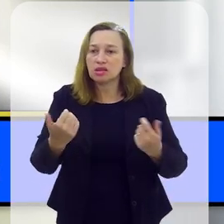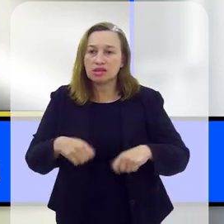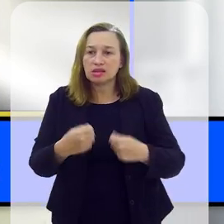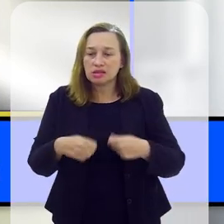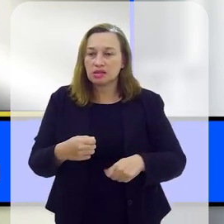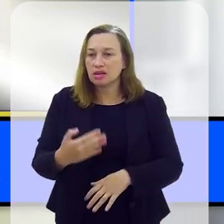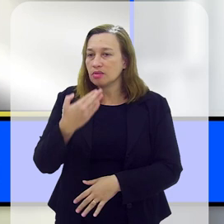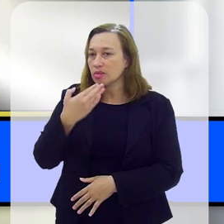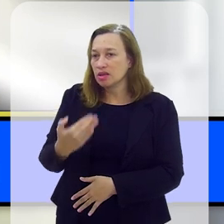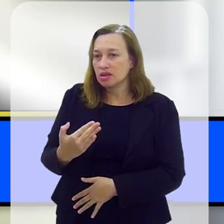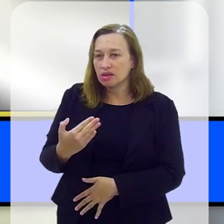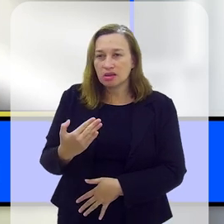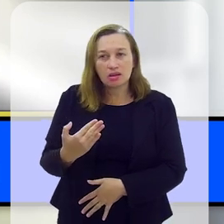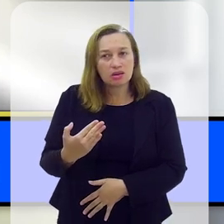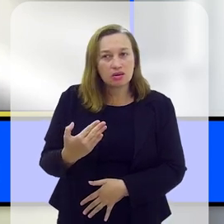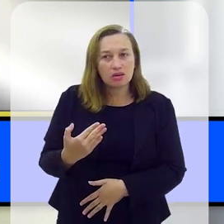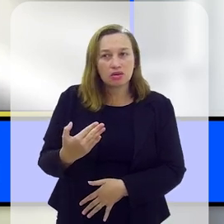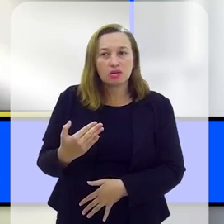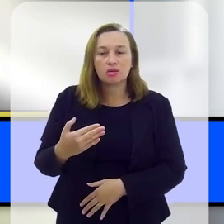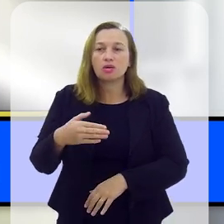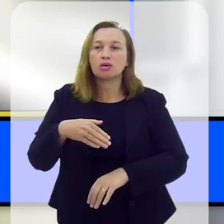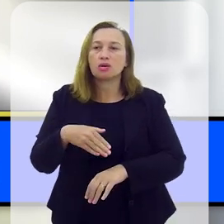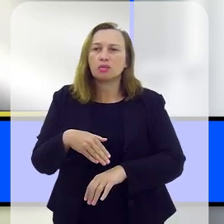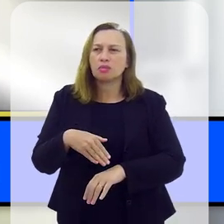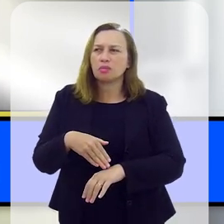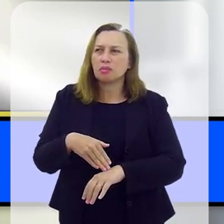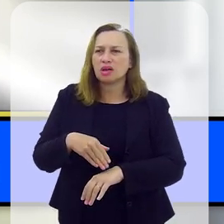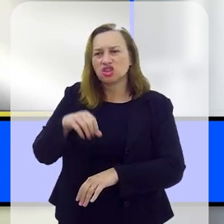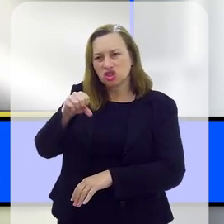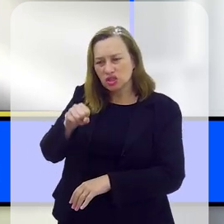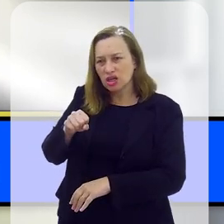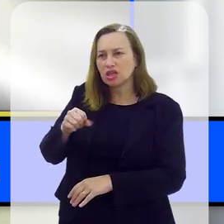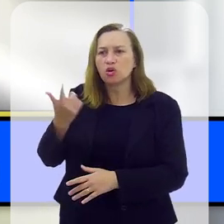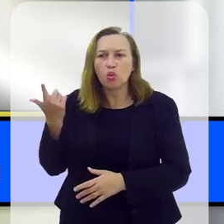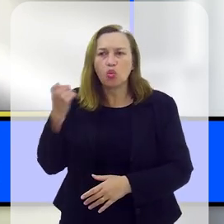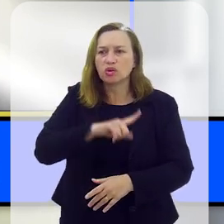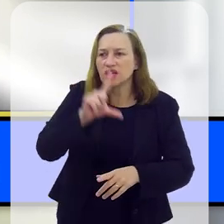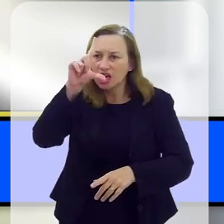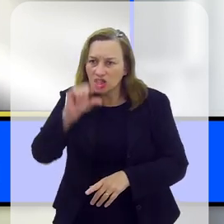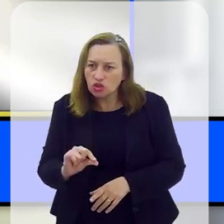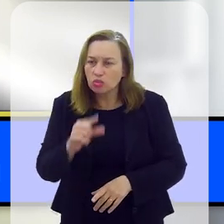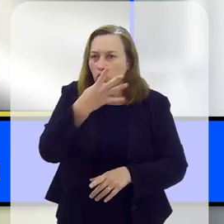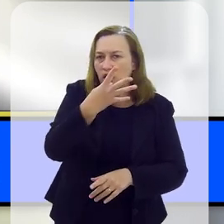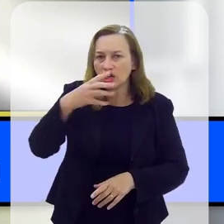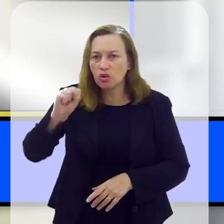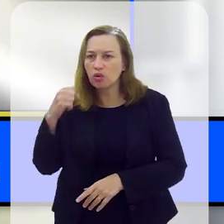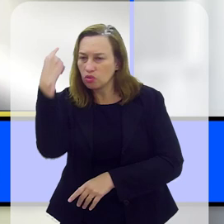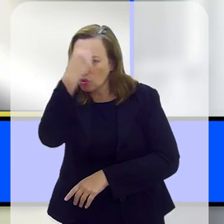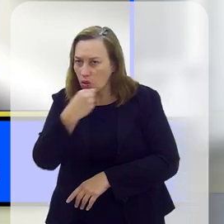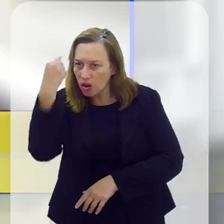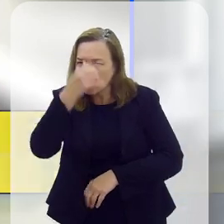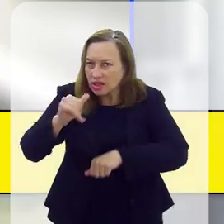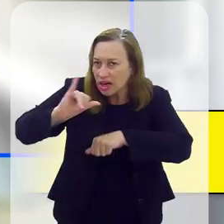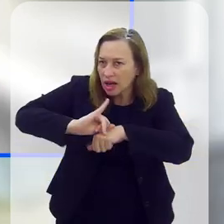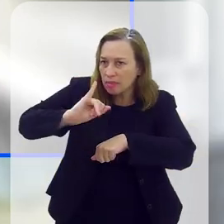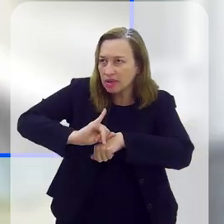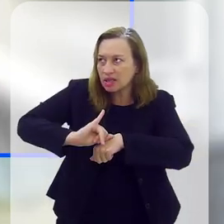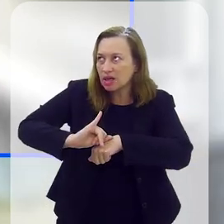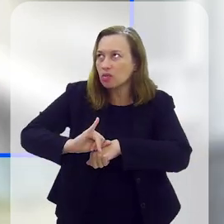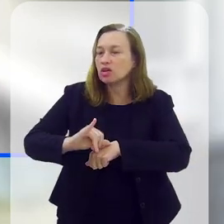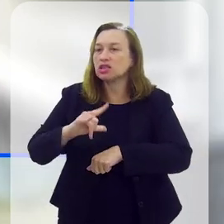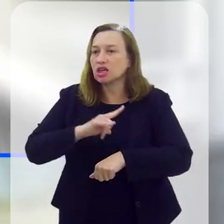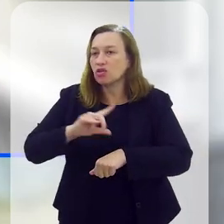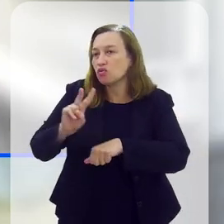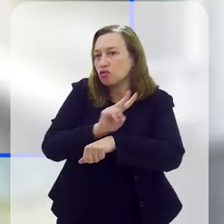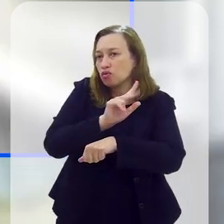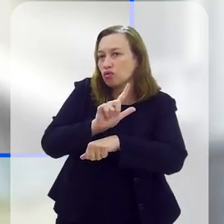tempo entre um pedido e uma decisão do magistrado ou magistrada. Então, a gente consegue reduzir para 48 horas. Na capital, a gente tem, inclusive,